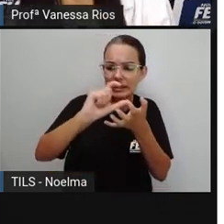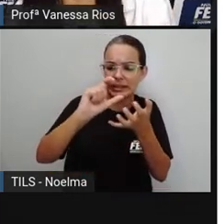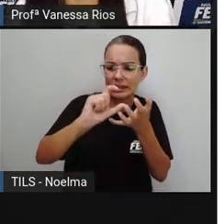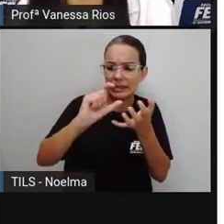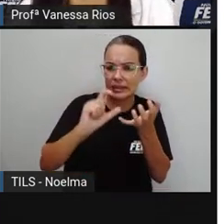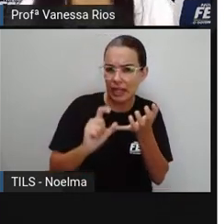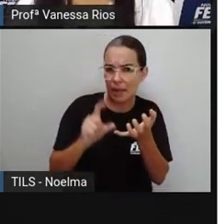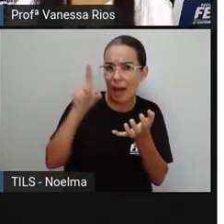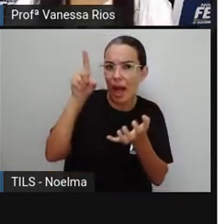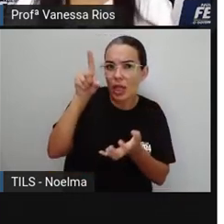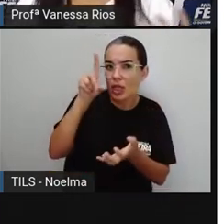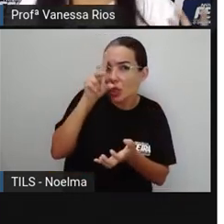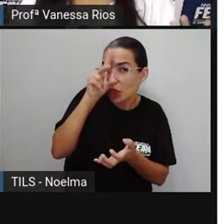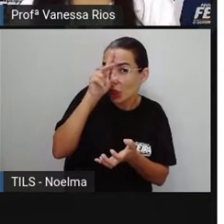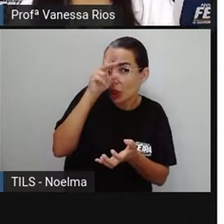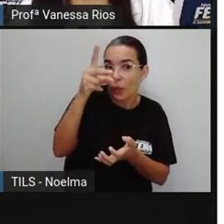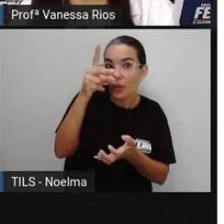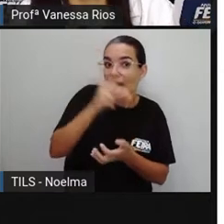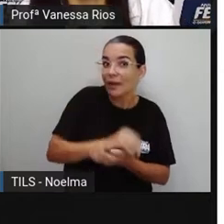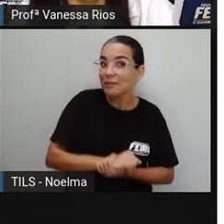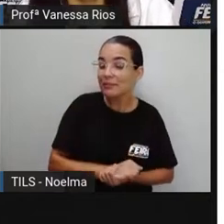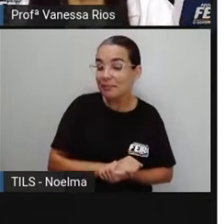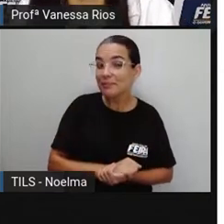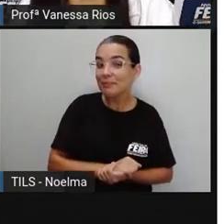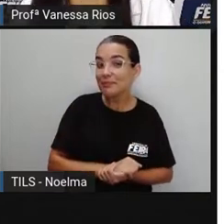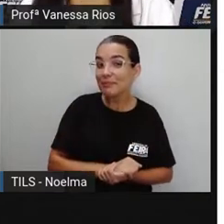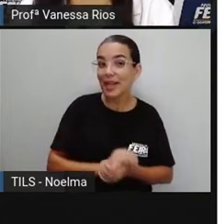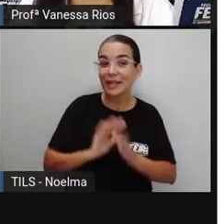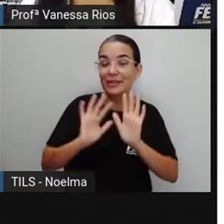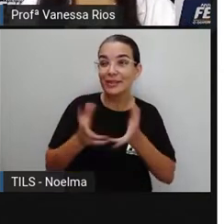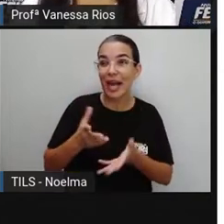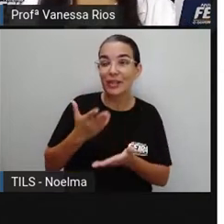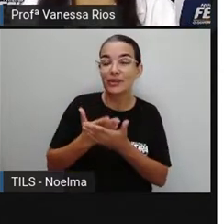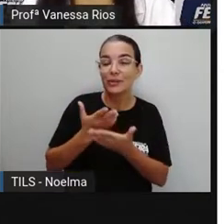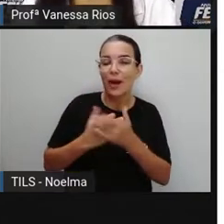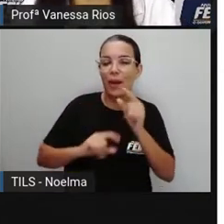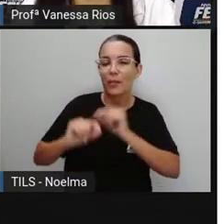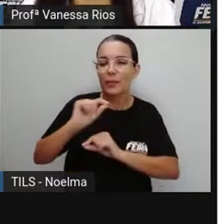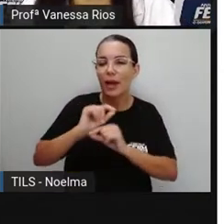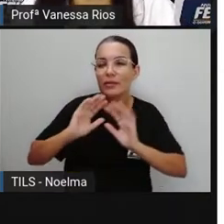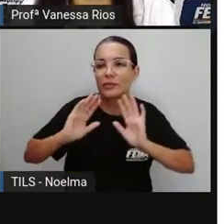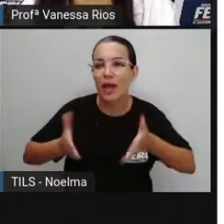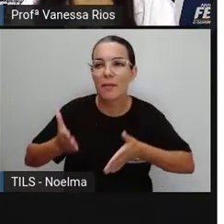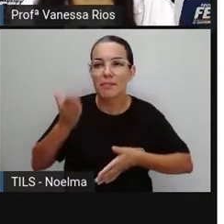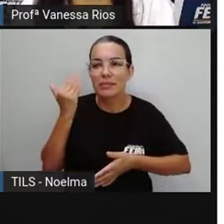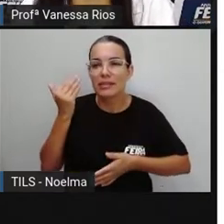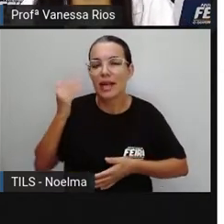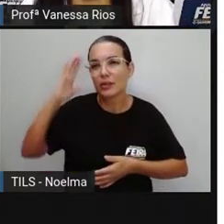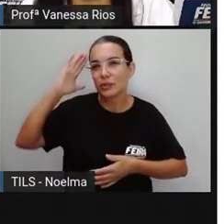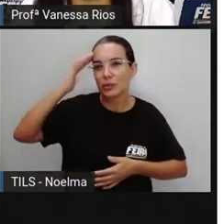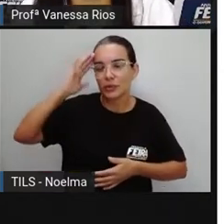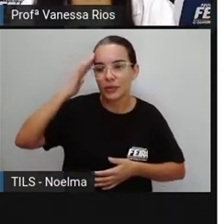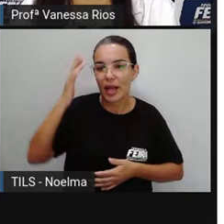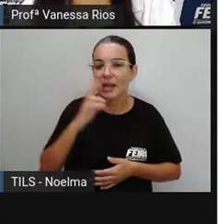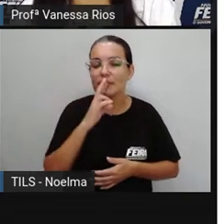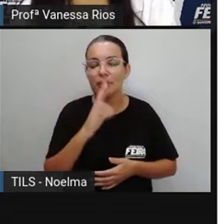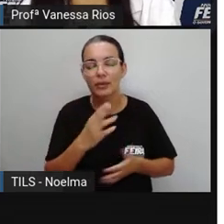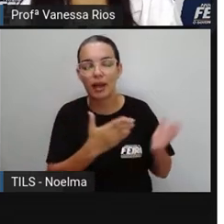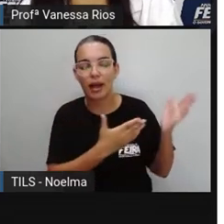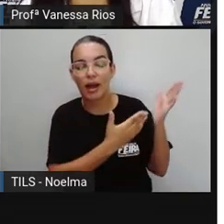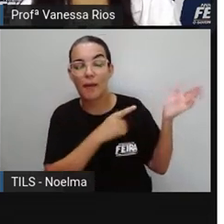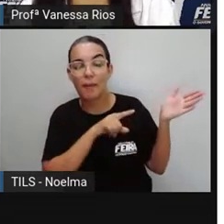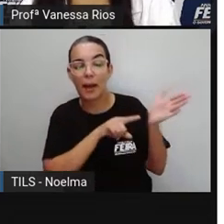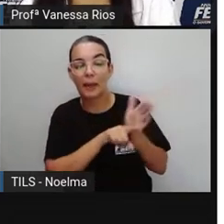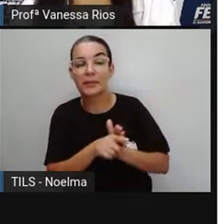na sua memória, diante do que a gente já estudou, diante do que a gente já observou, a resposta para a